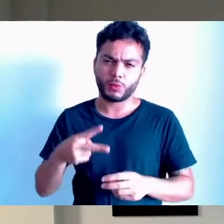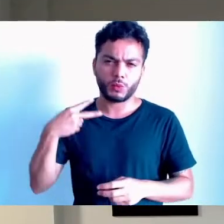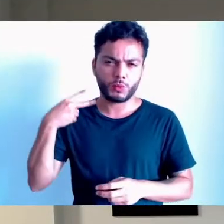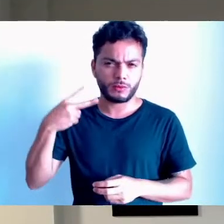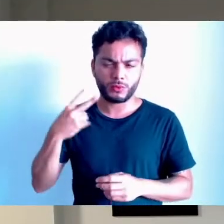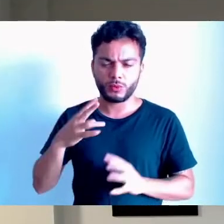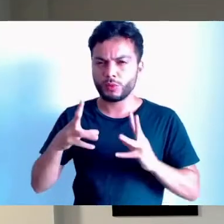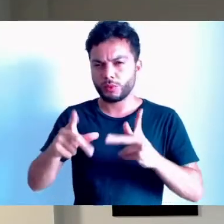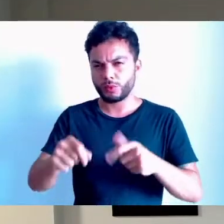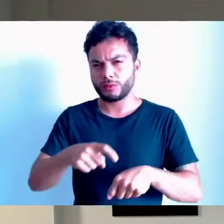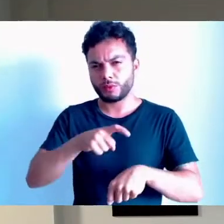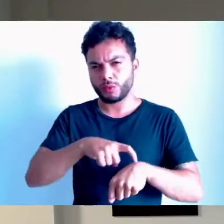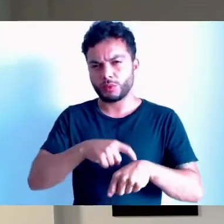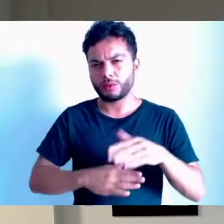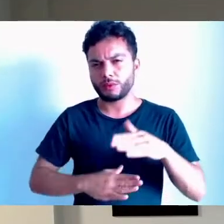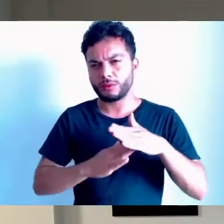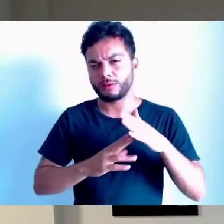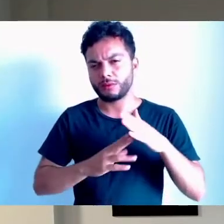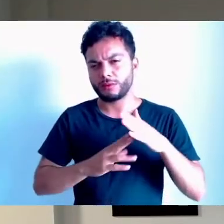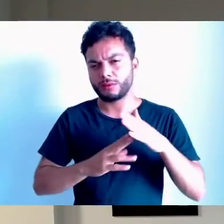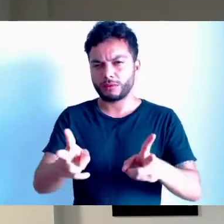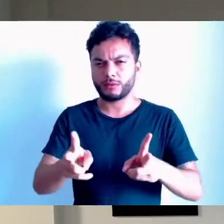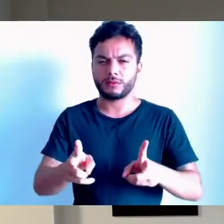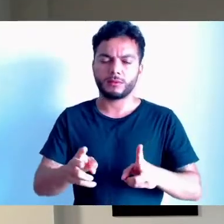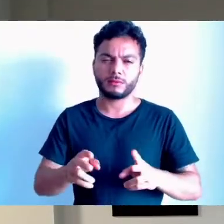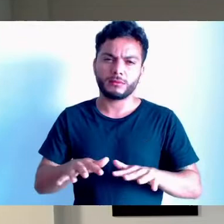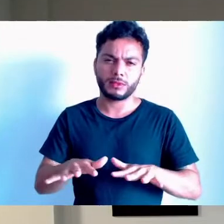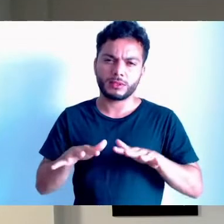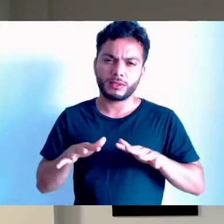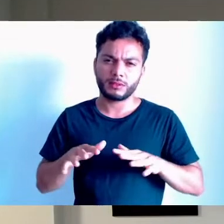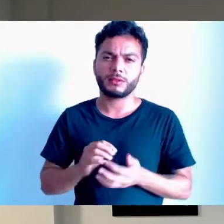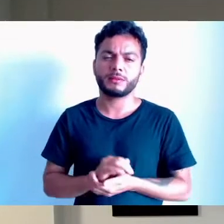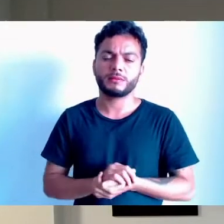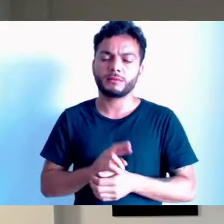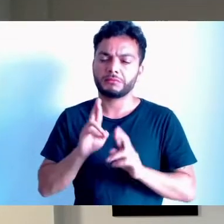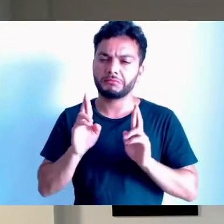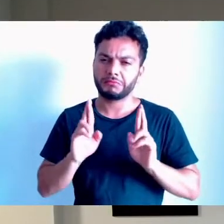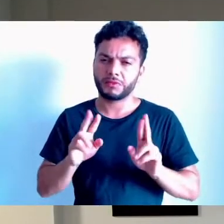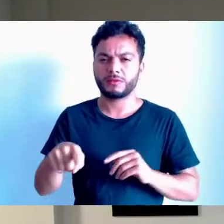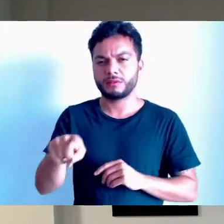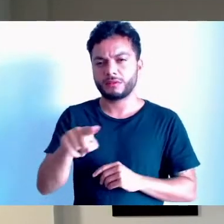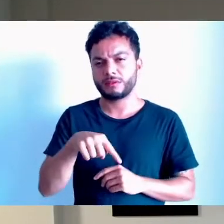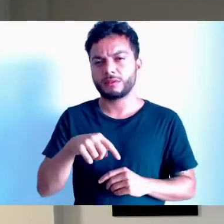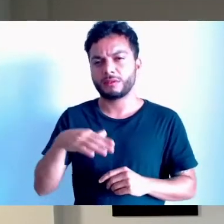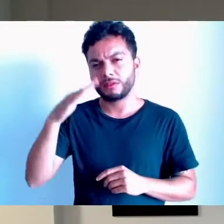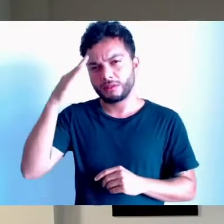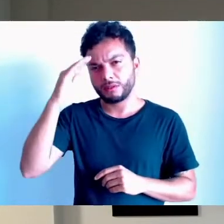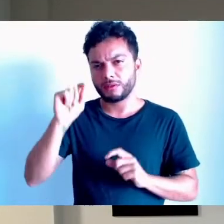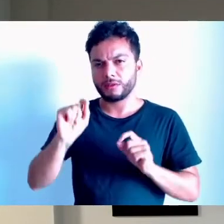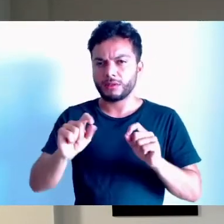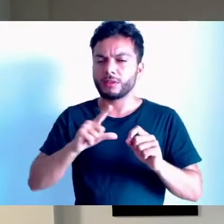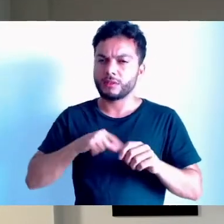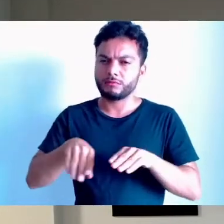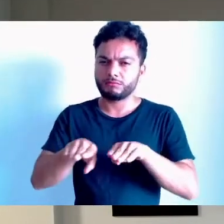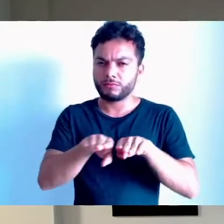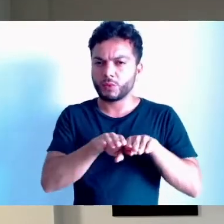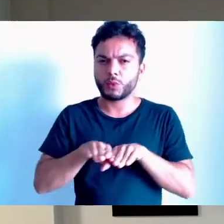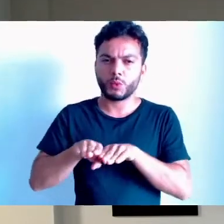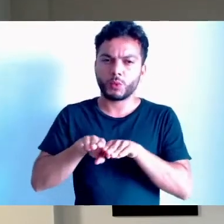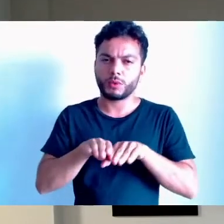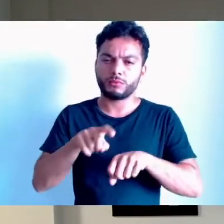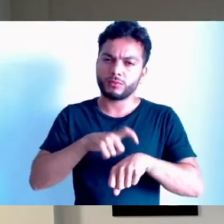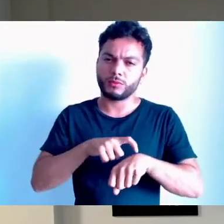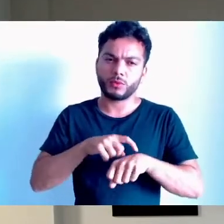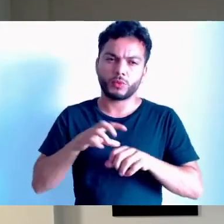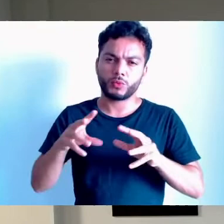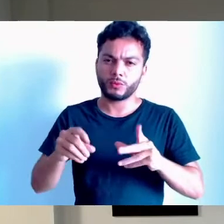tempo para que a gente continue a sessão. Espero que entenda, para que a gente consiga manter a variedade entre todos os pares. Com a palavra,